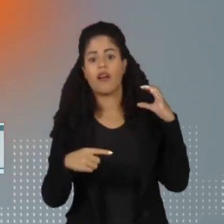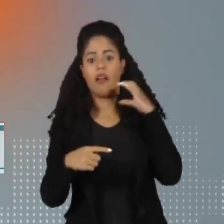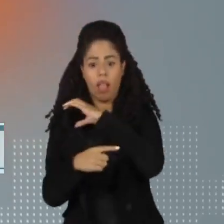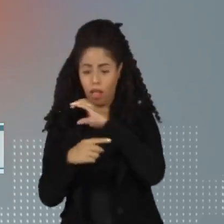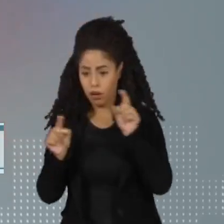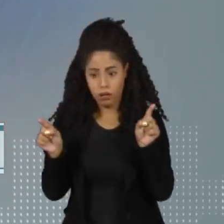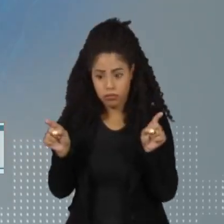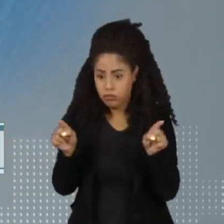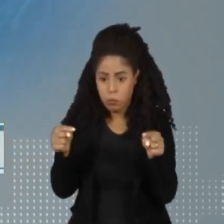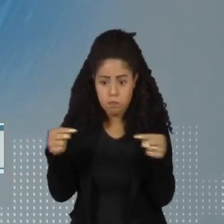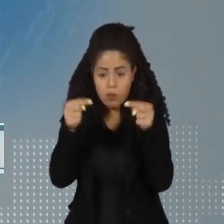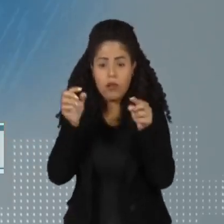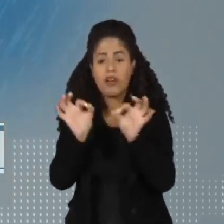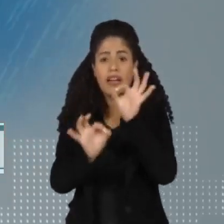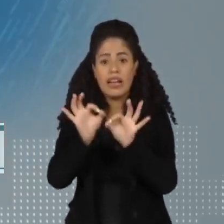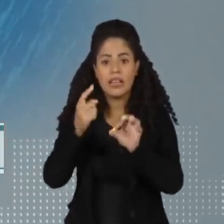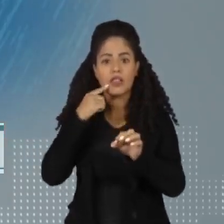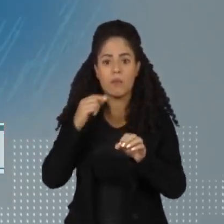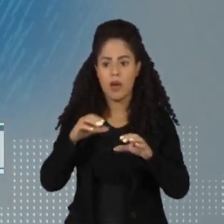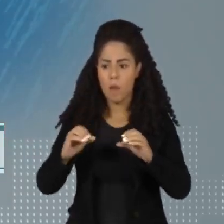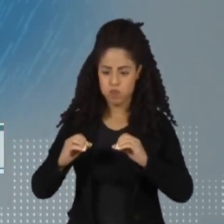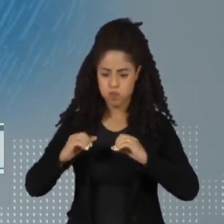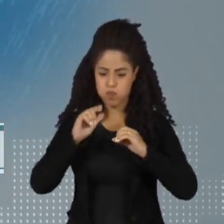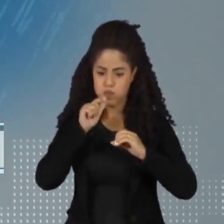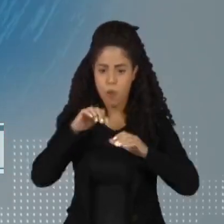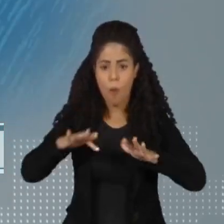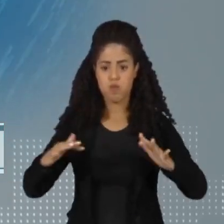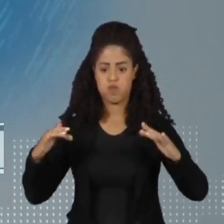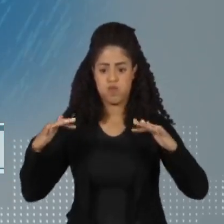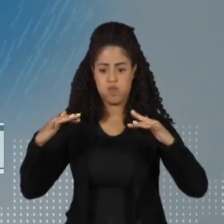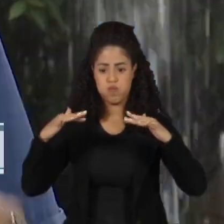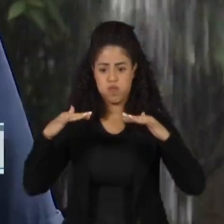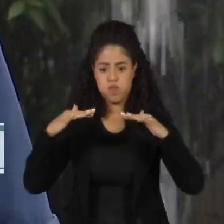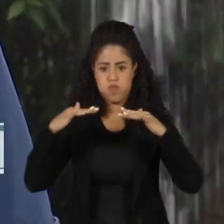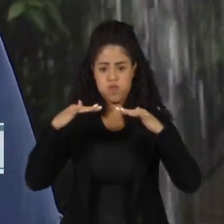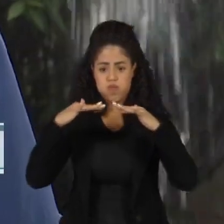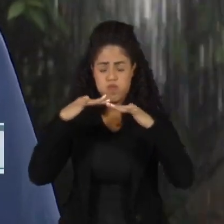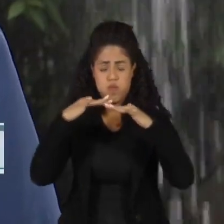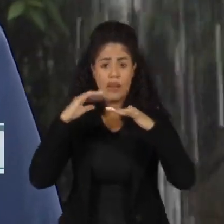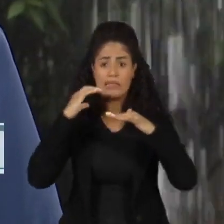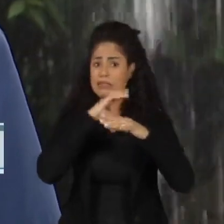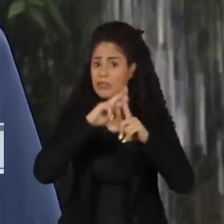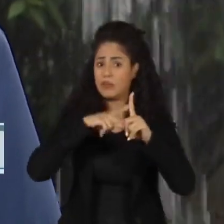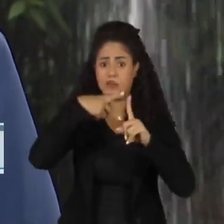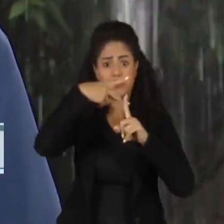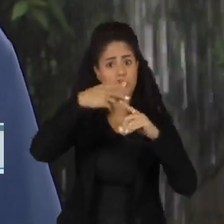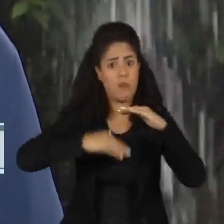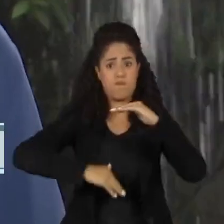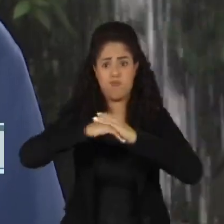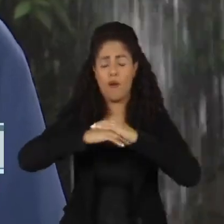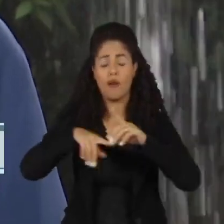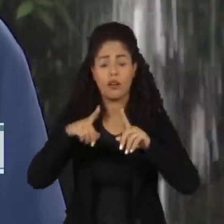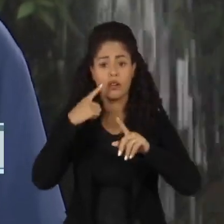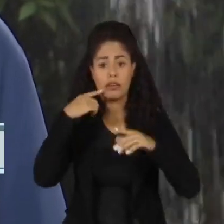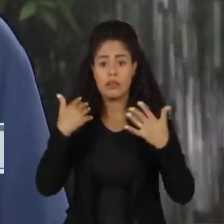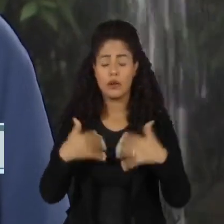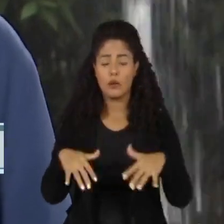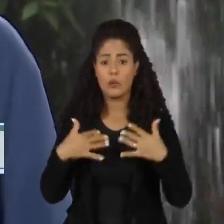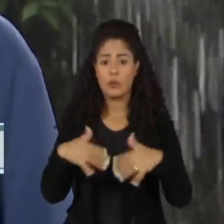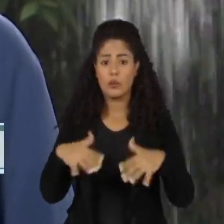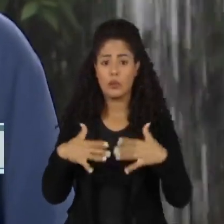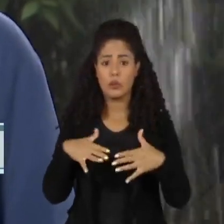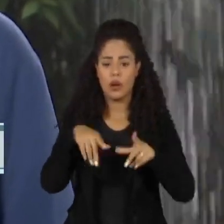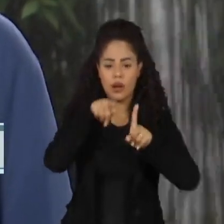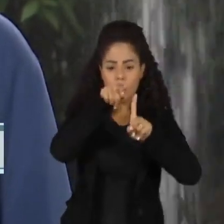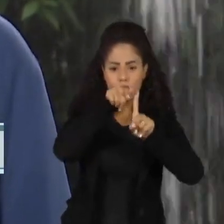agravante, as águas do Oceano Atlântico estão mais quentes do que o normal. Especialistas afirmam que esse foi um evento